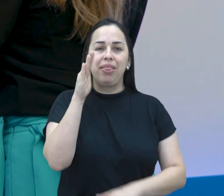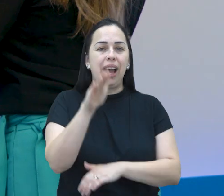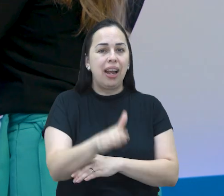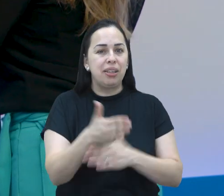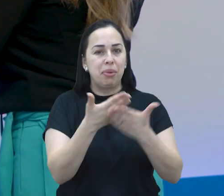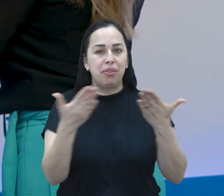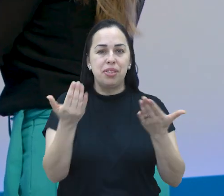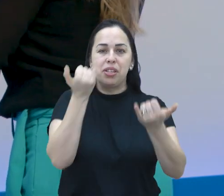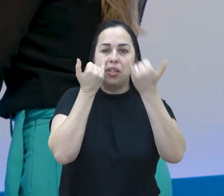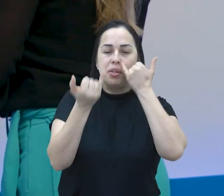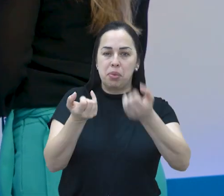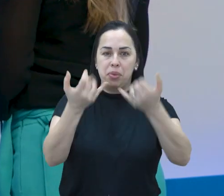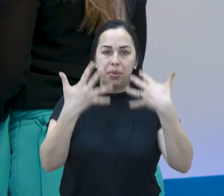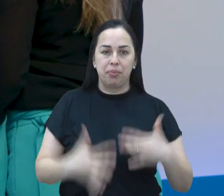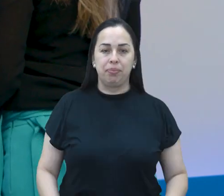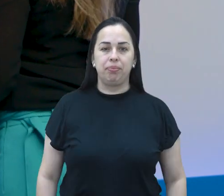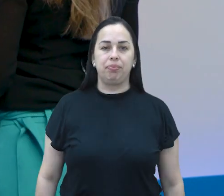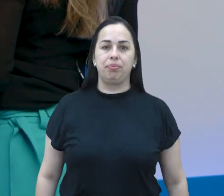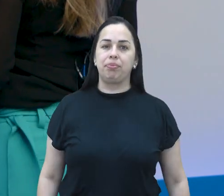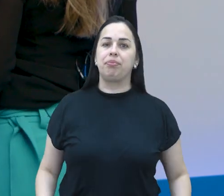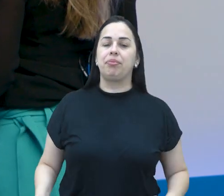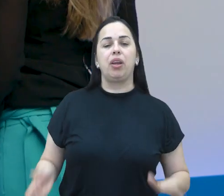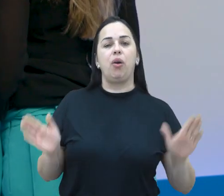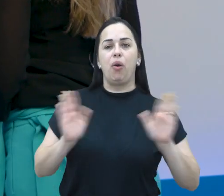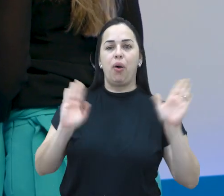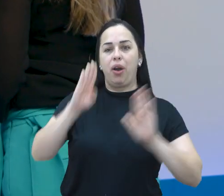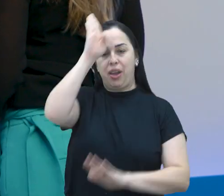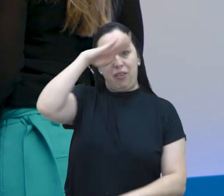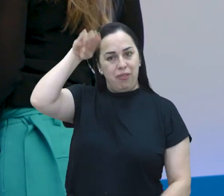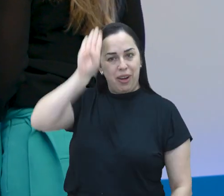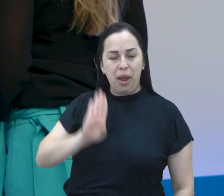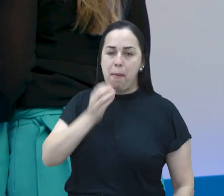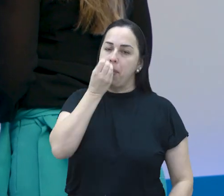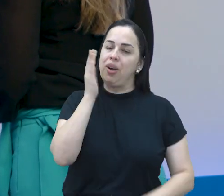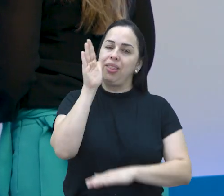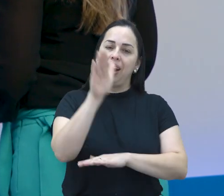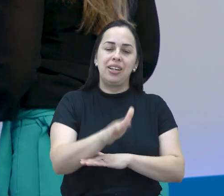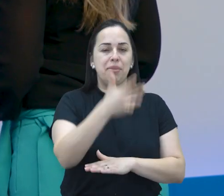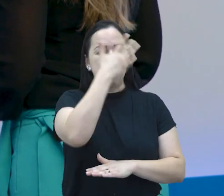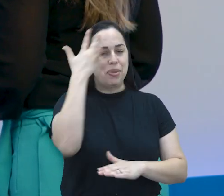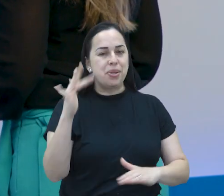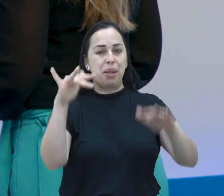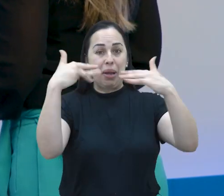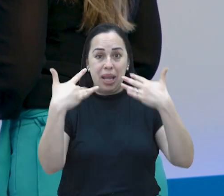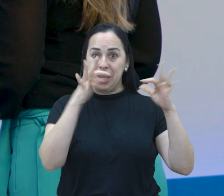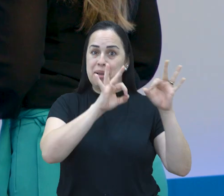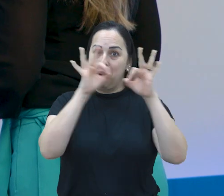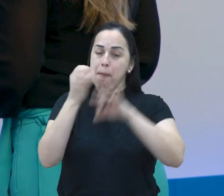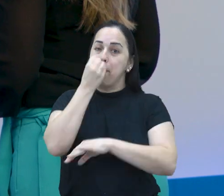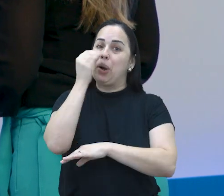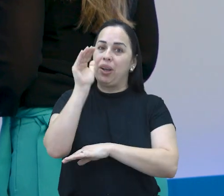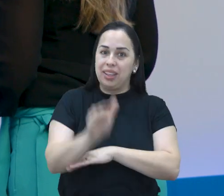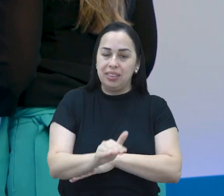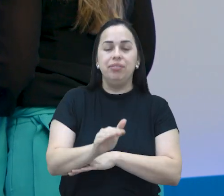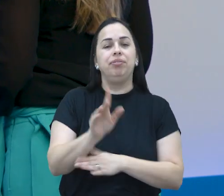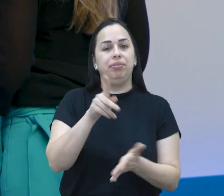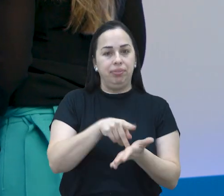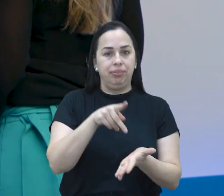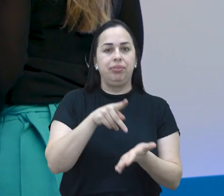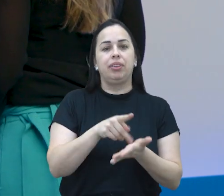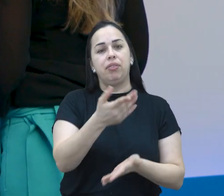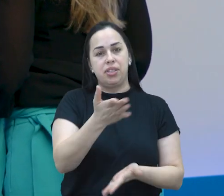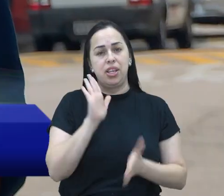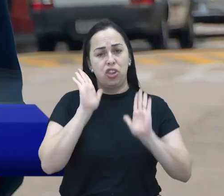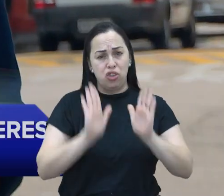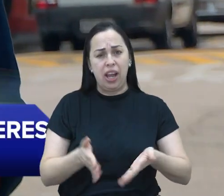Traz as informações para a gente, por favor. Oi, Fran, boa tarde para você. Boa tarde para quem está com a gente no Boletim Legislativo. Pois é, como